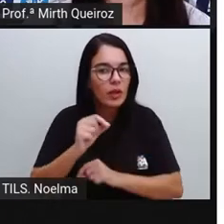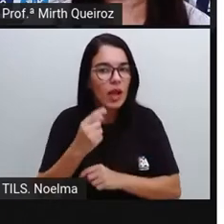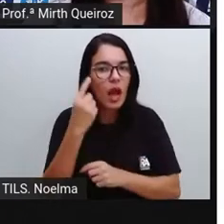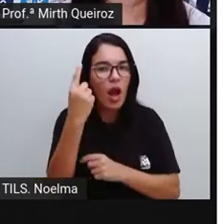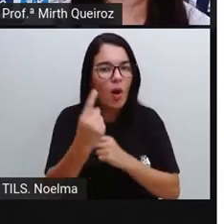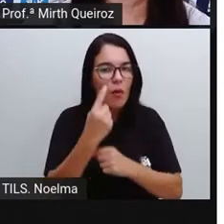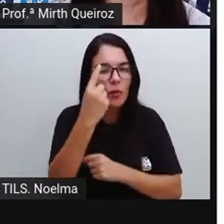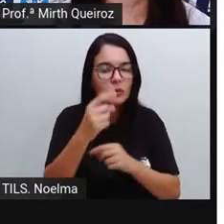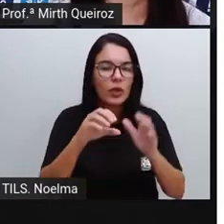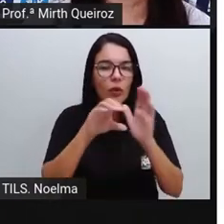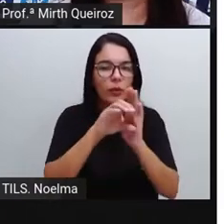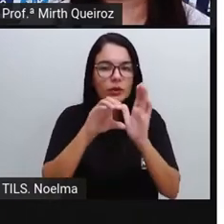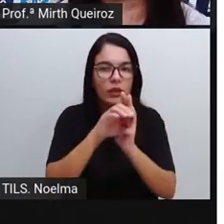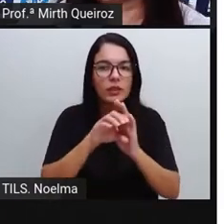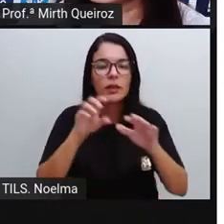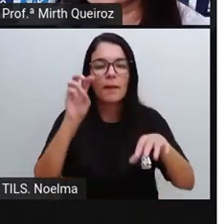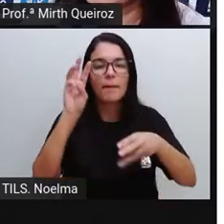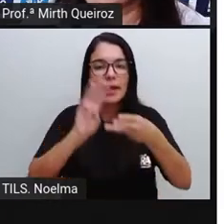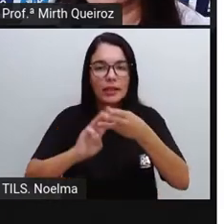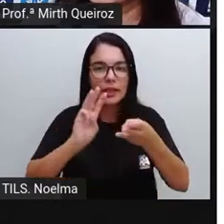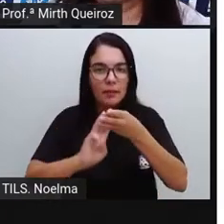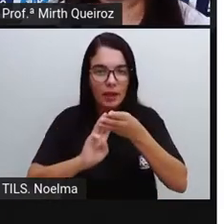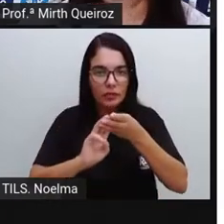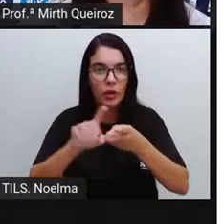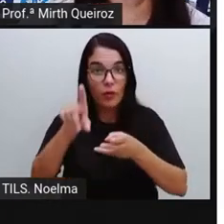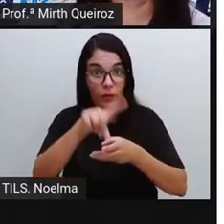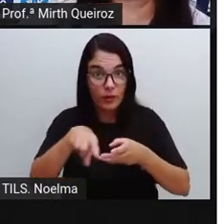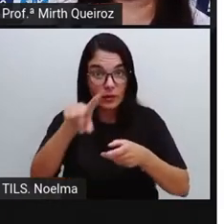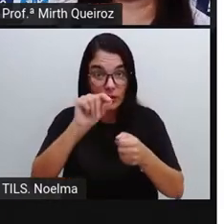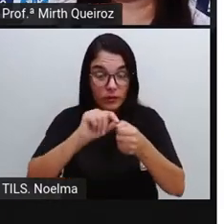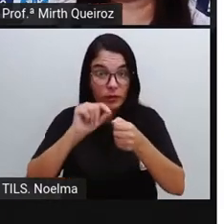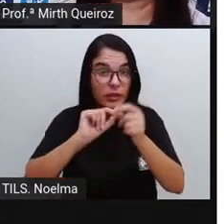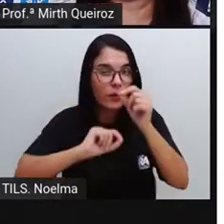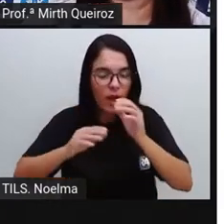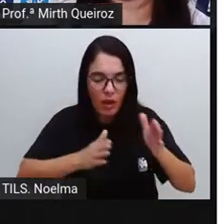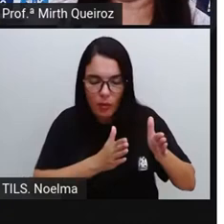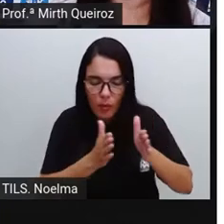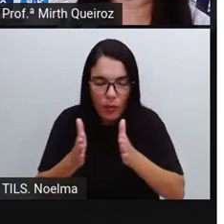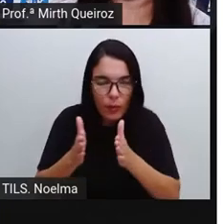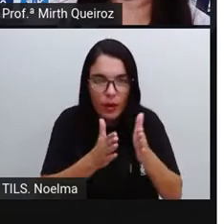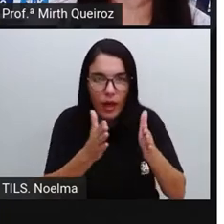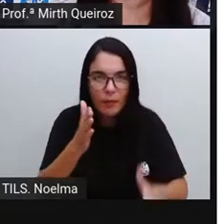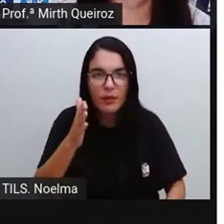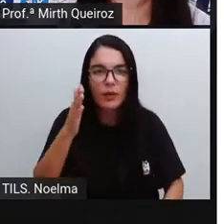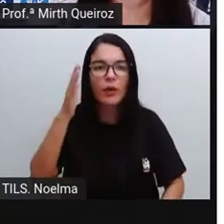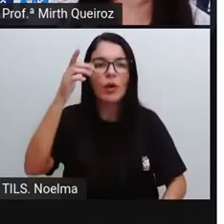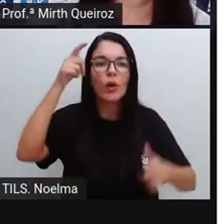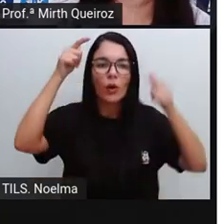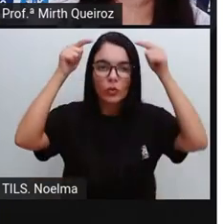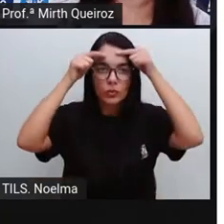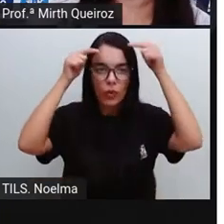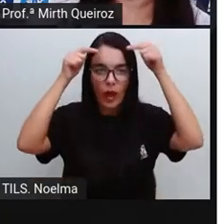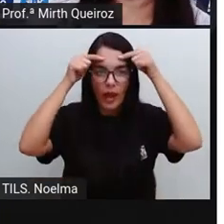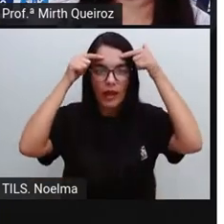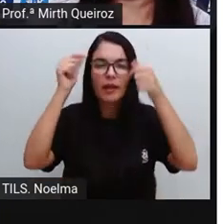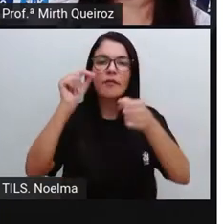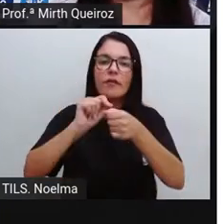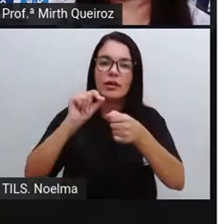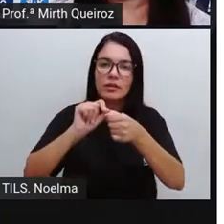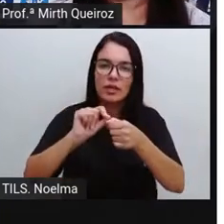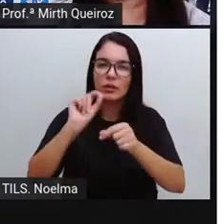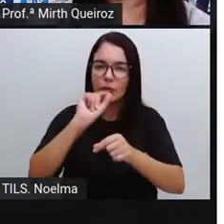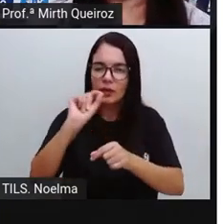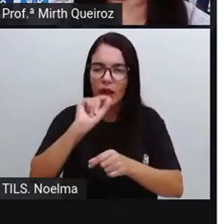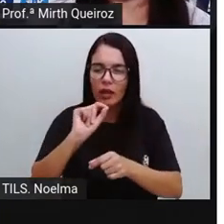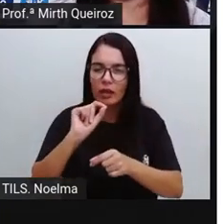obra de arte, certo? Vocês vão construir o caminho do rei utilizando as